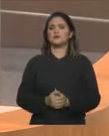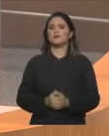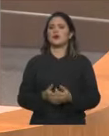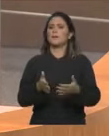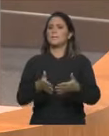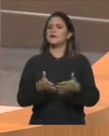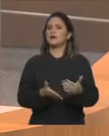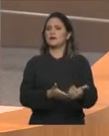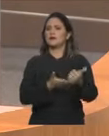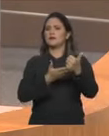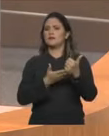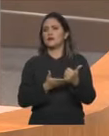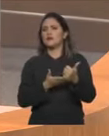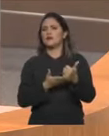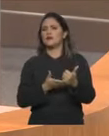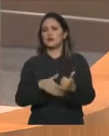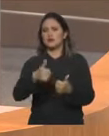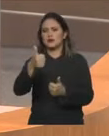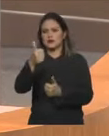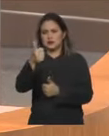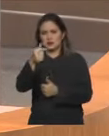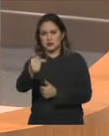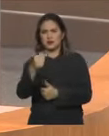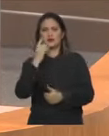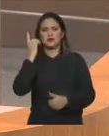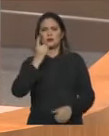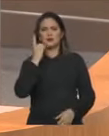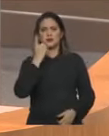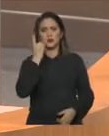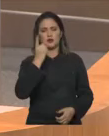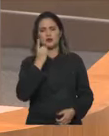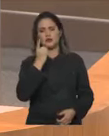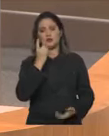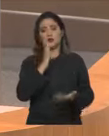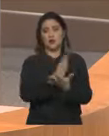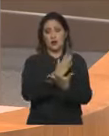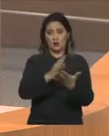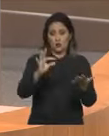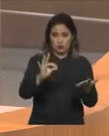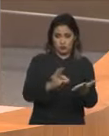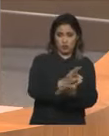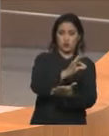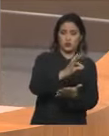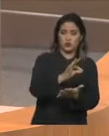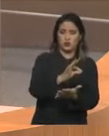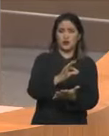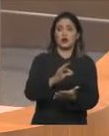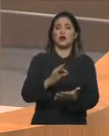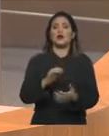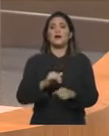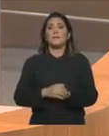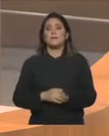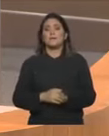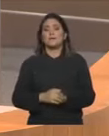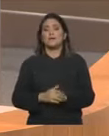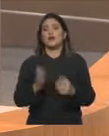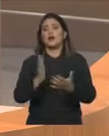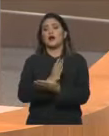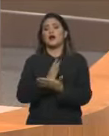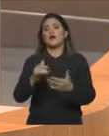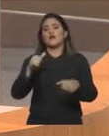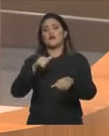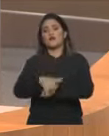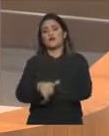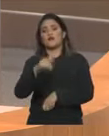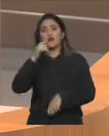Muitos desejaram assinar, mas infelizmente não estavam aqui ontem e por isso não conseguiram.